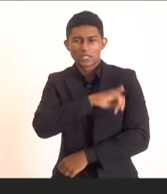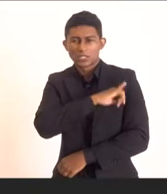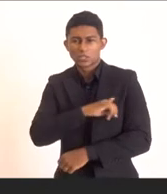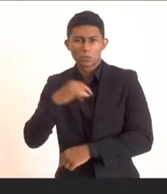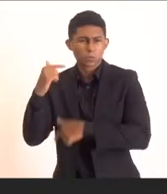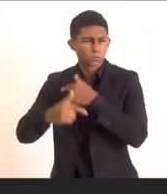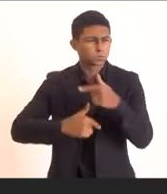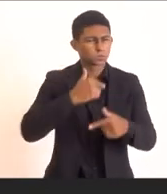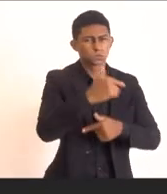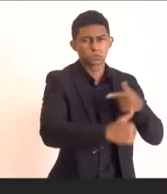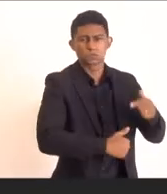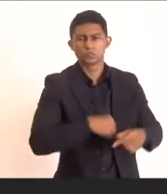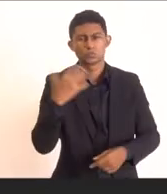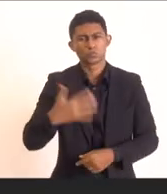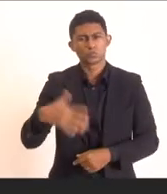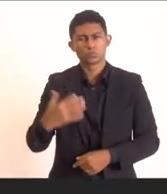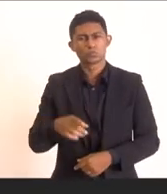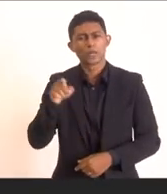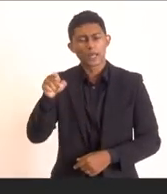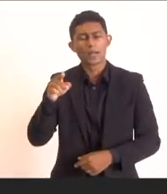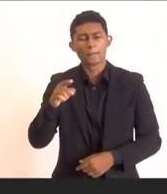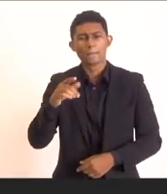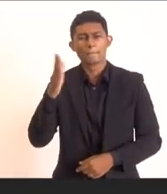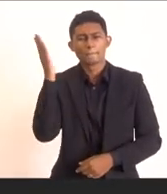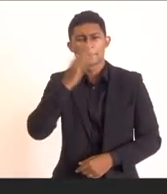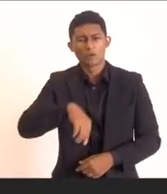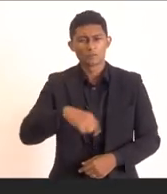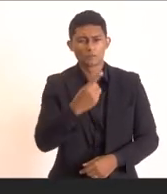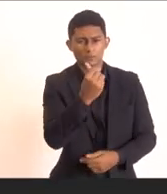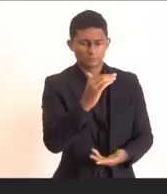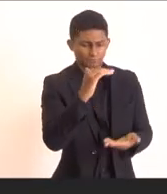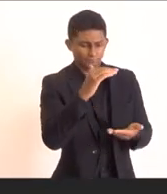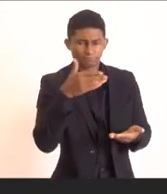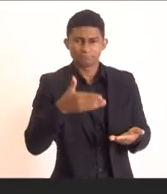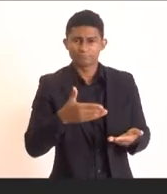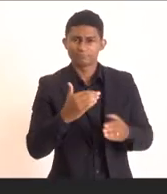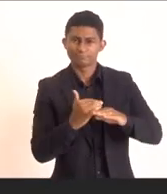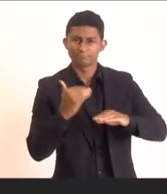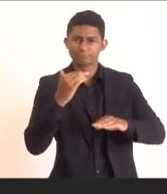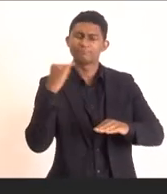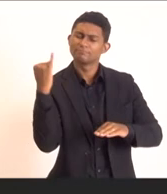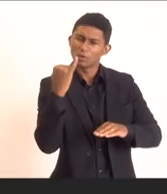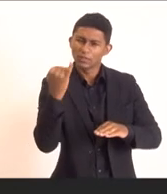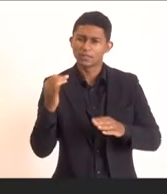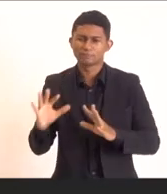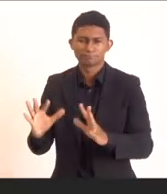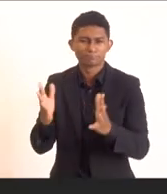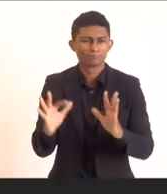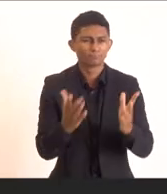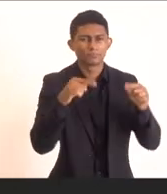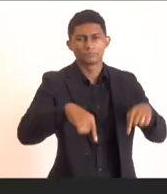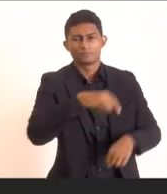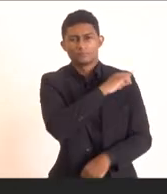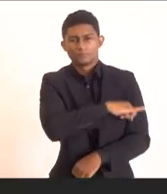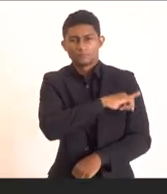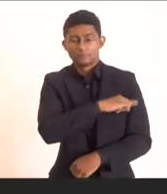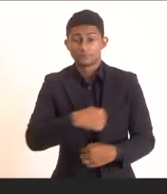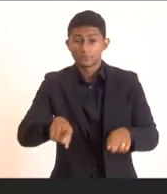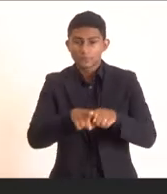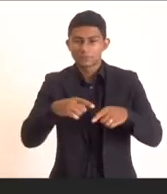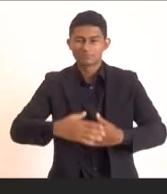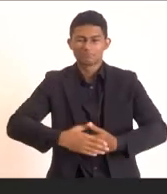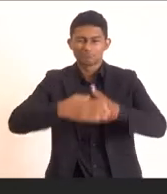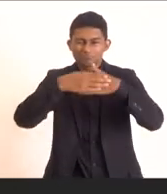Janeiro, mostrando a importância do Fundo Soberano na discussão do desenvolvimento do Estado. Cumprimentar José Bonifácio,